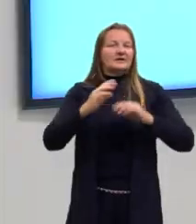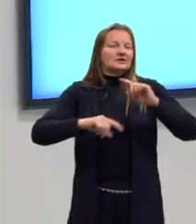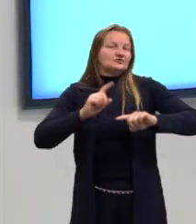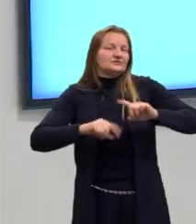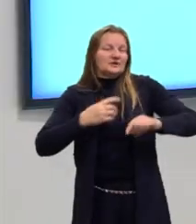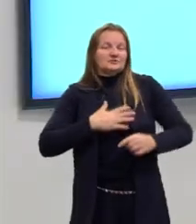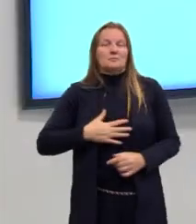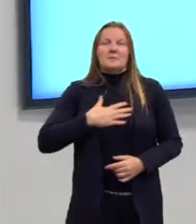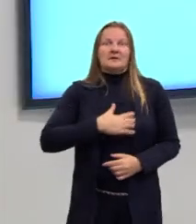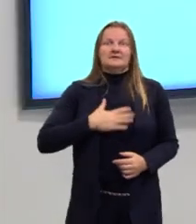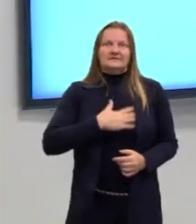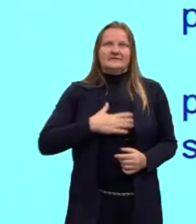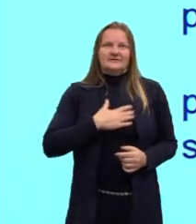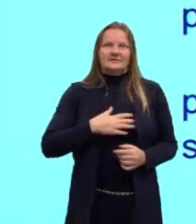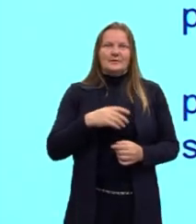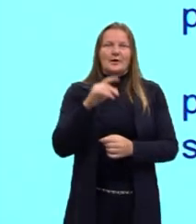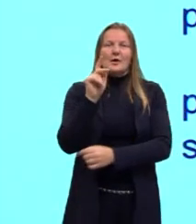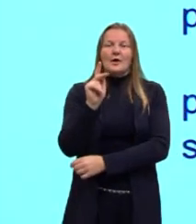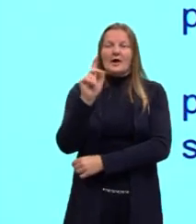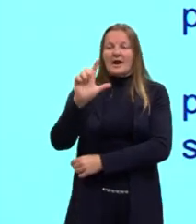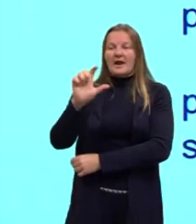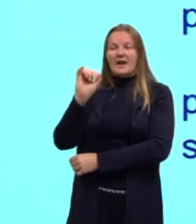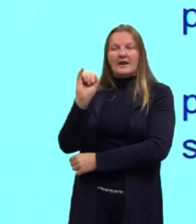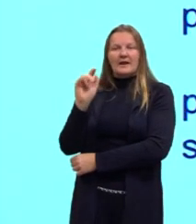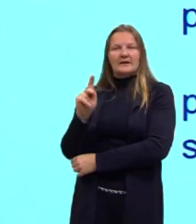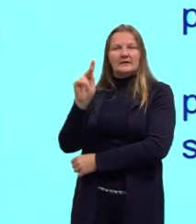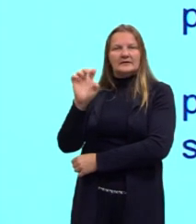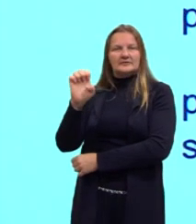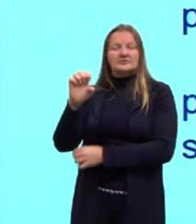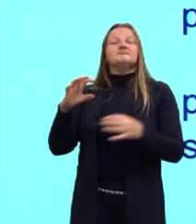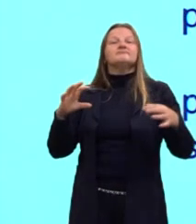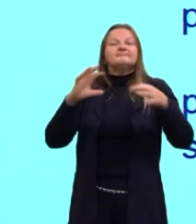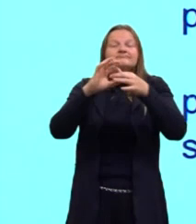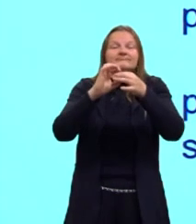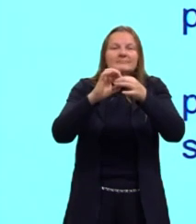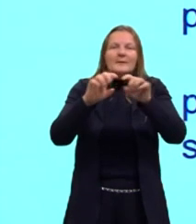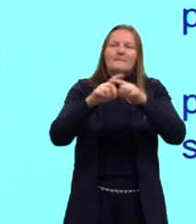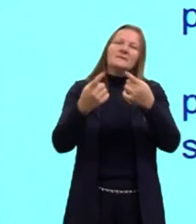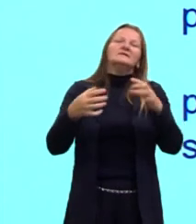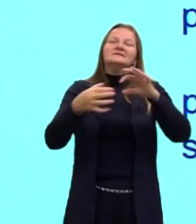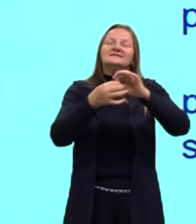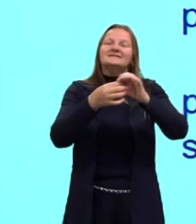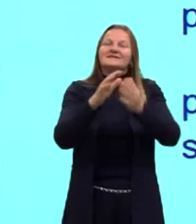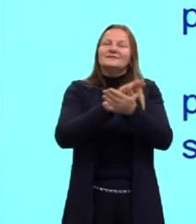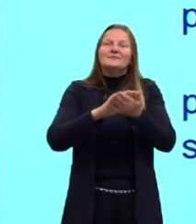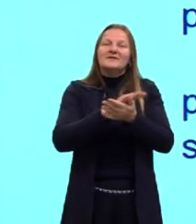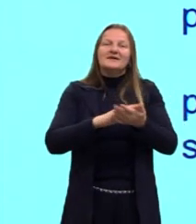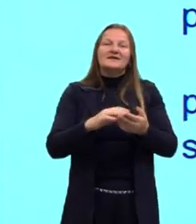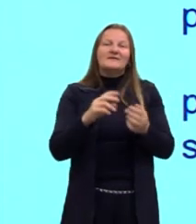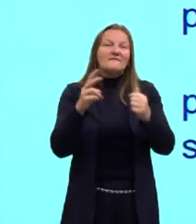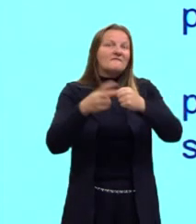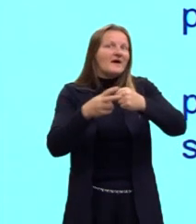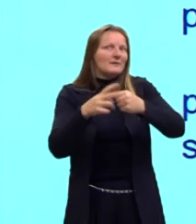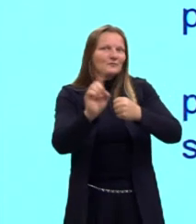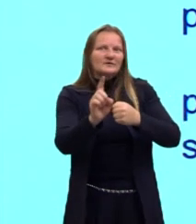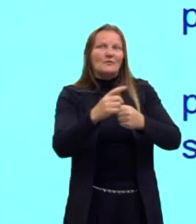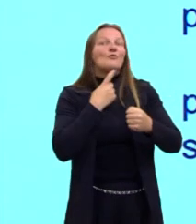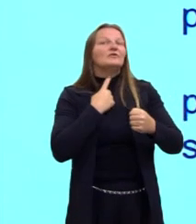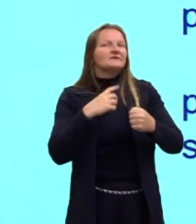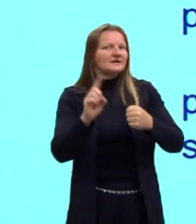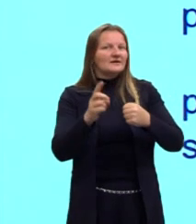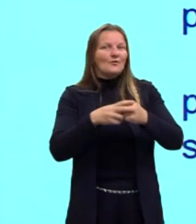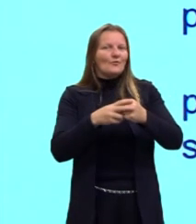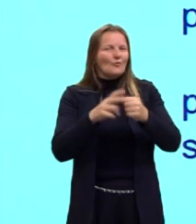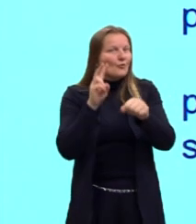Tá? Então, esse like aqui, ele está fazendo uma ligação, mas ele não é um verbo, ele não é o verbo gostar.